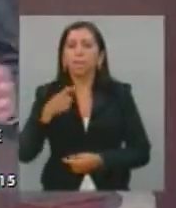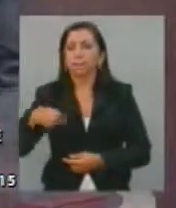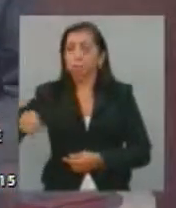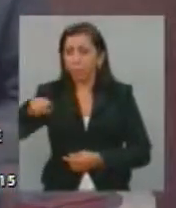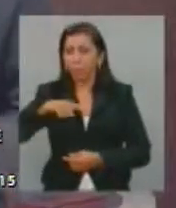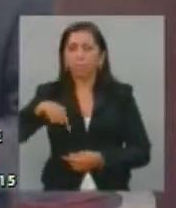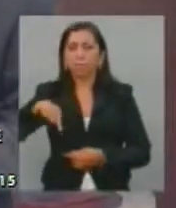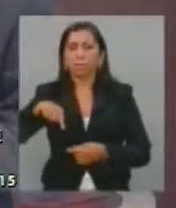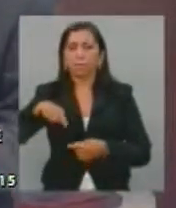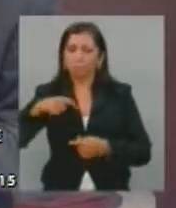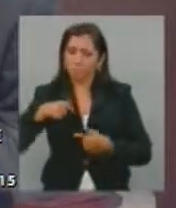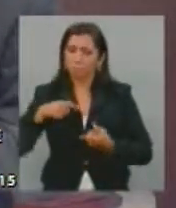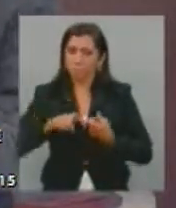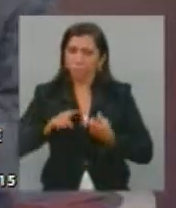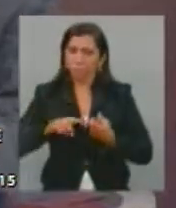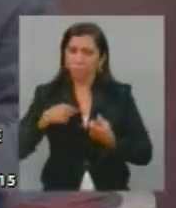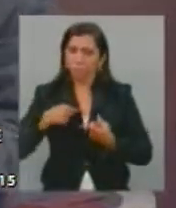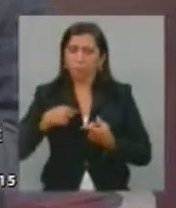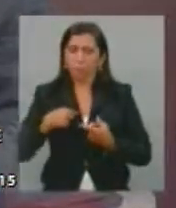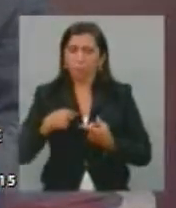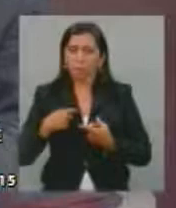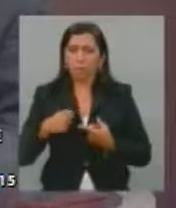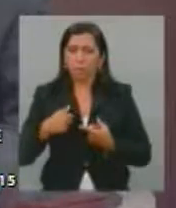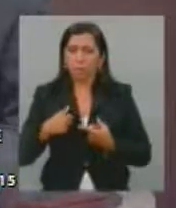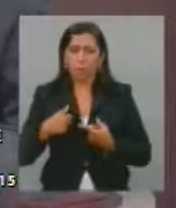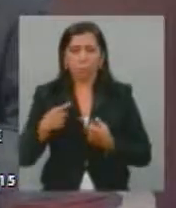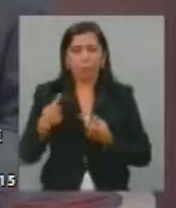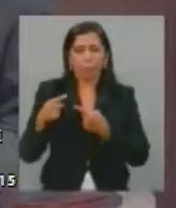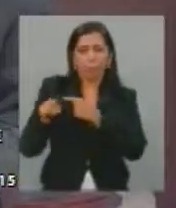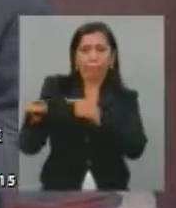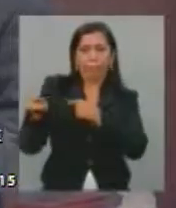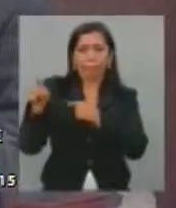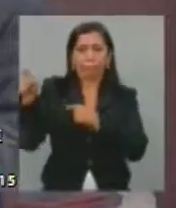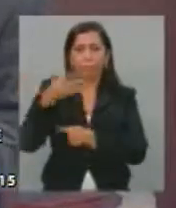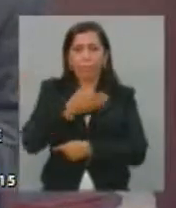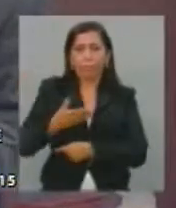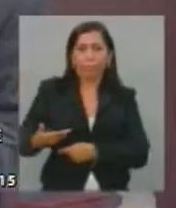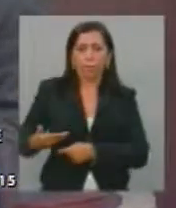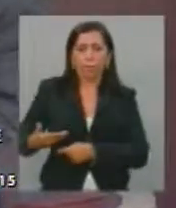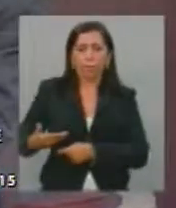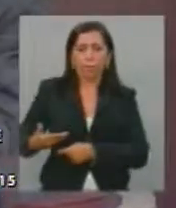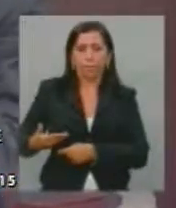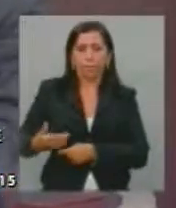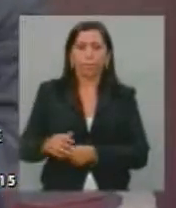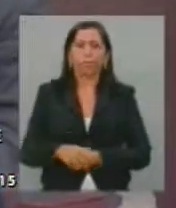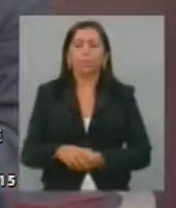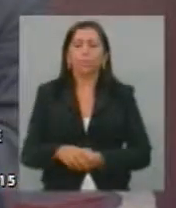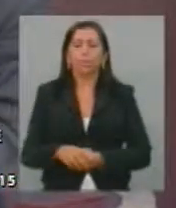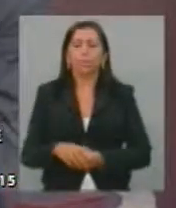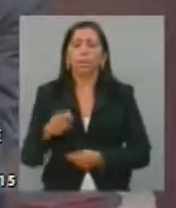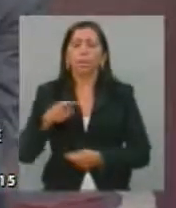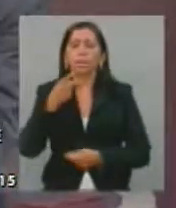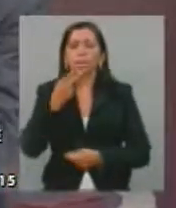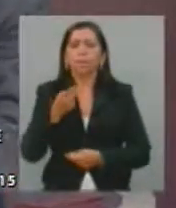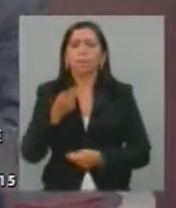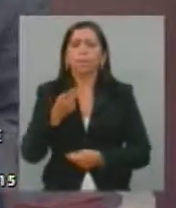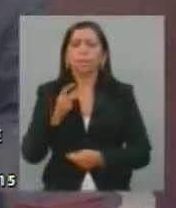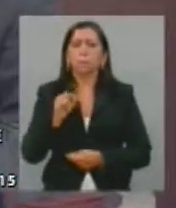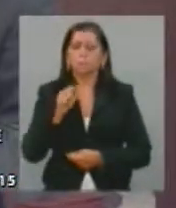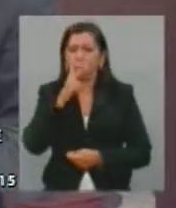sobretudo a mim, que assumo a oposição à esquerda a este governo, que a gente está fazendo